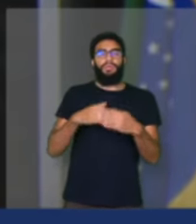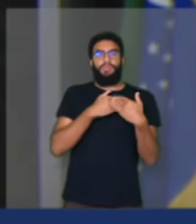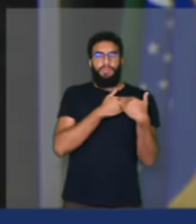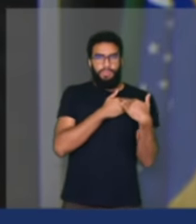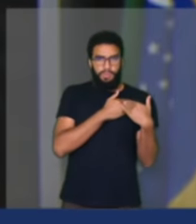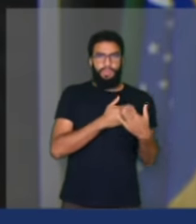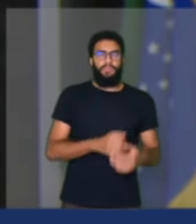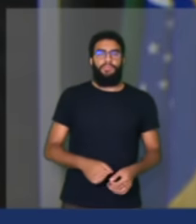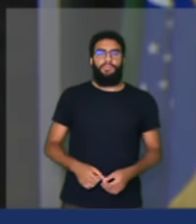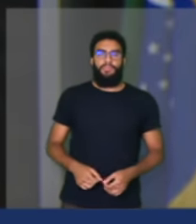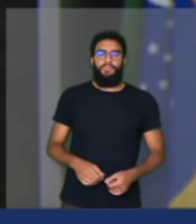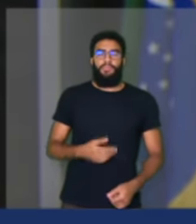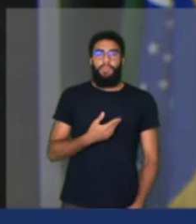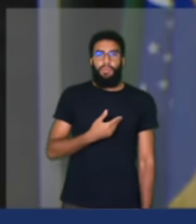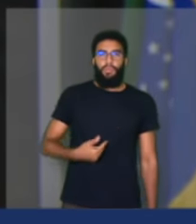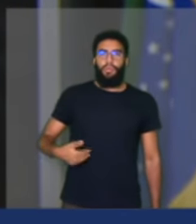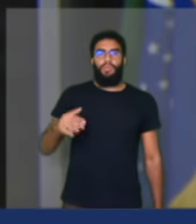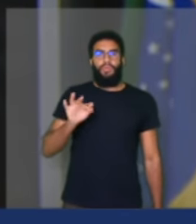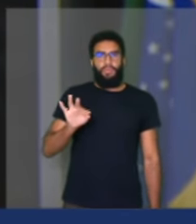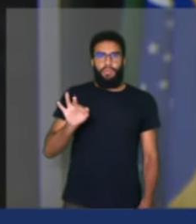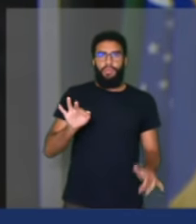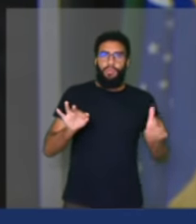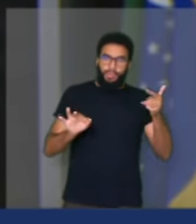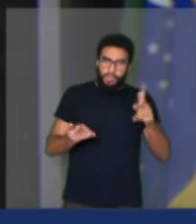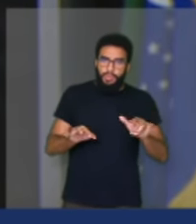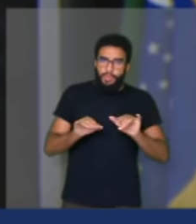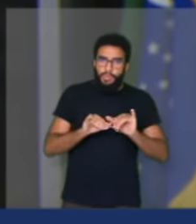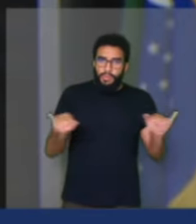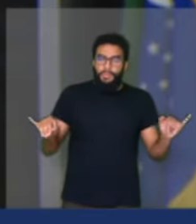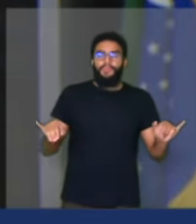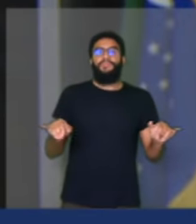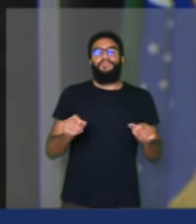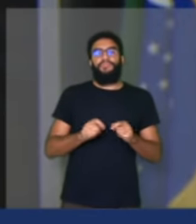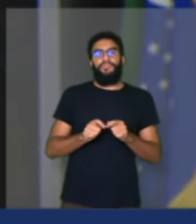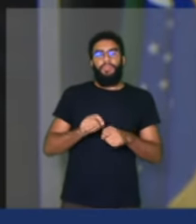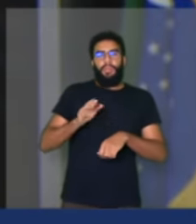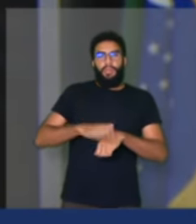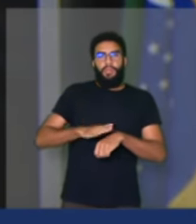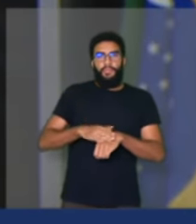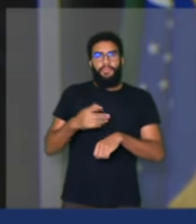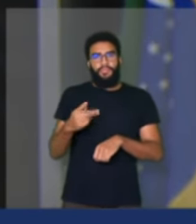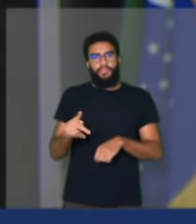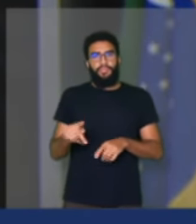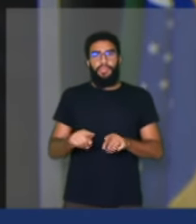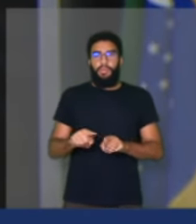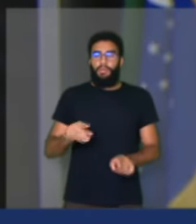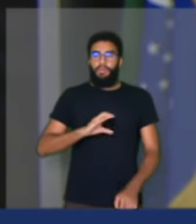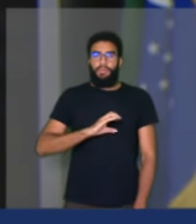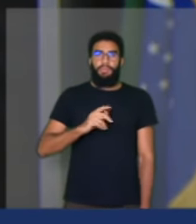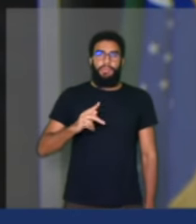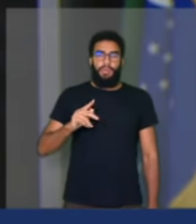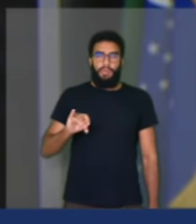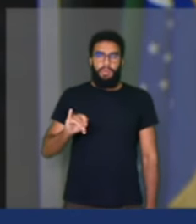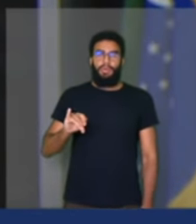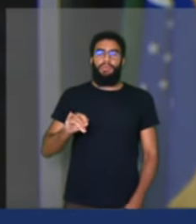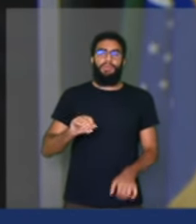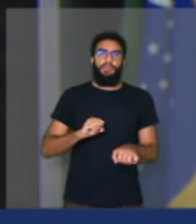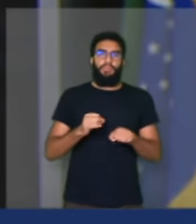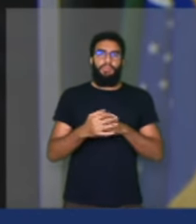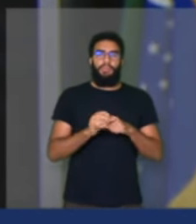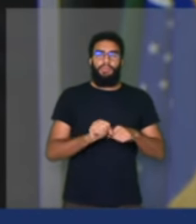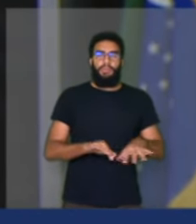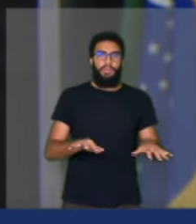O governo federal, eu repito, o presidente Ricardo Silva fez a sua parte. Pena que a CPI do Covid aqui não queira investigar,